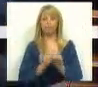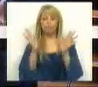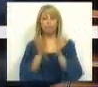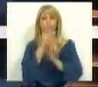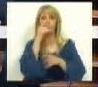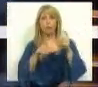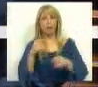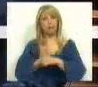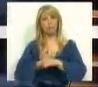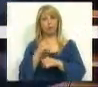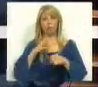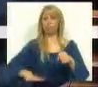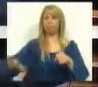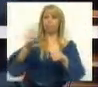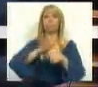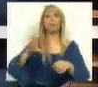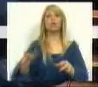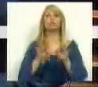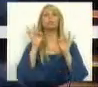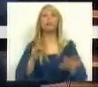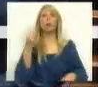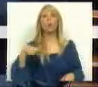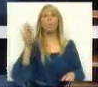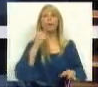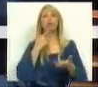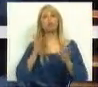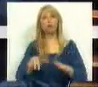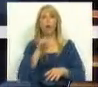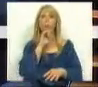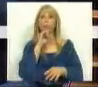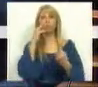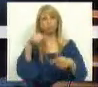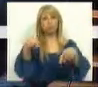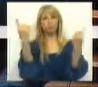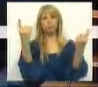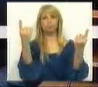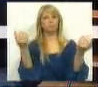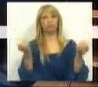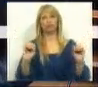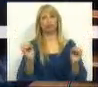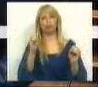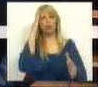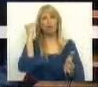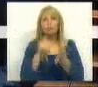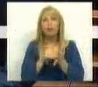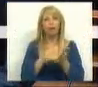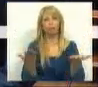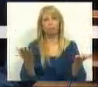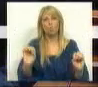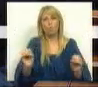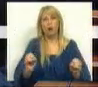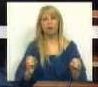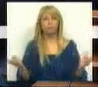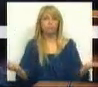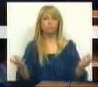trabalhadores no nosso país, como o Partido Socialista teve a oportunidade de demonstrar, não estão a dar resultados. A sua